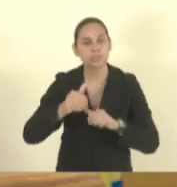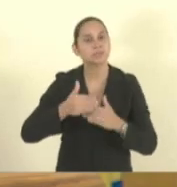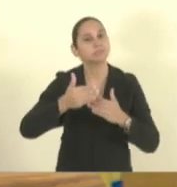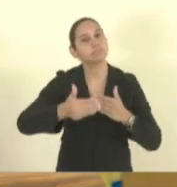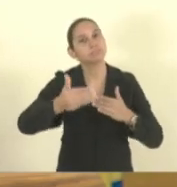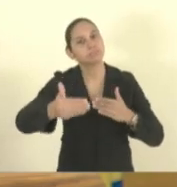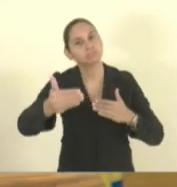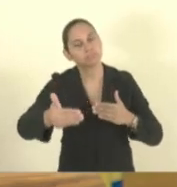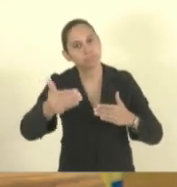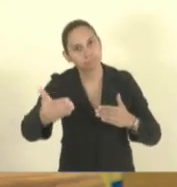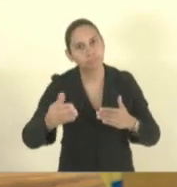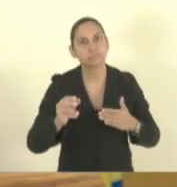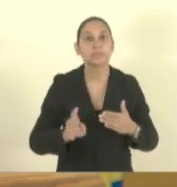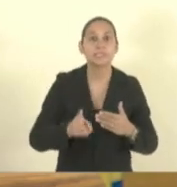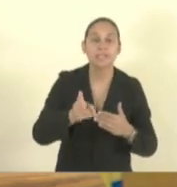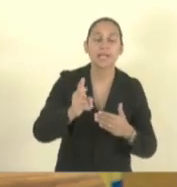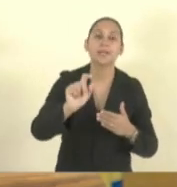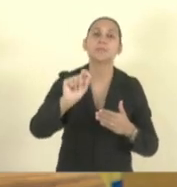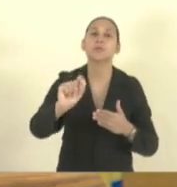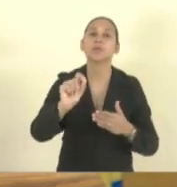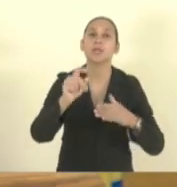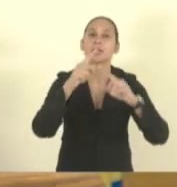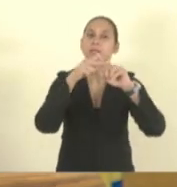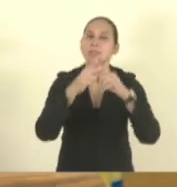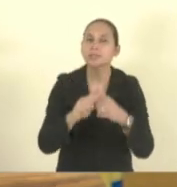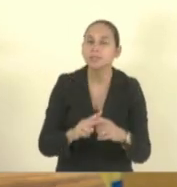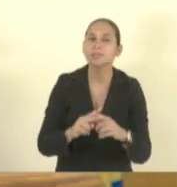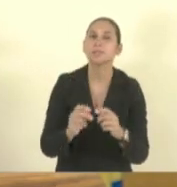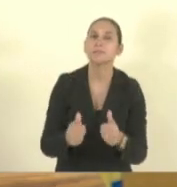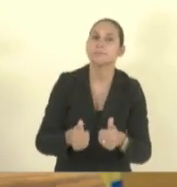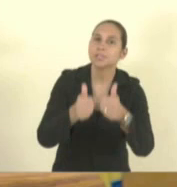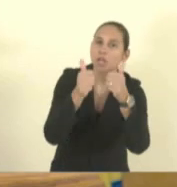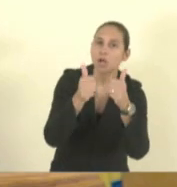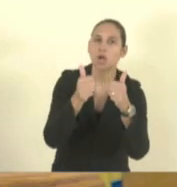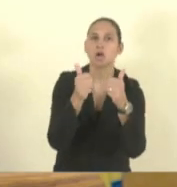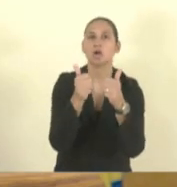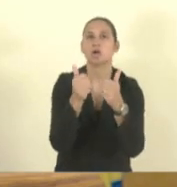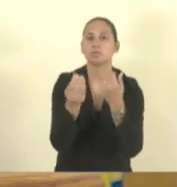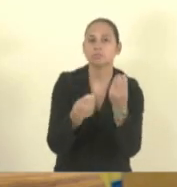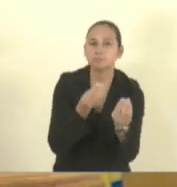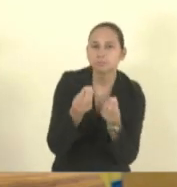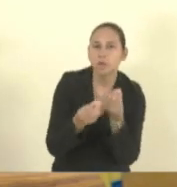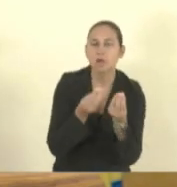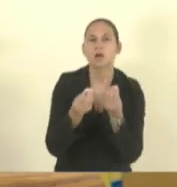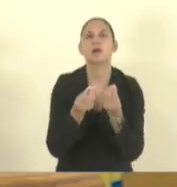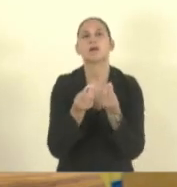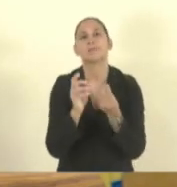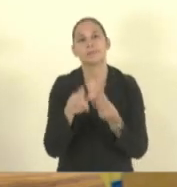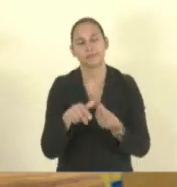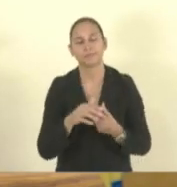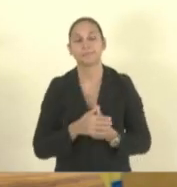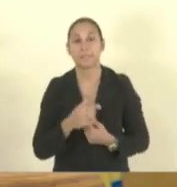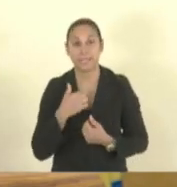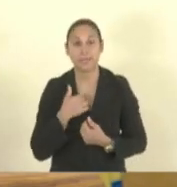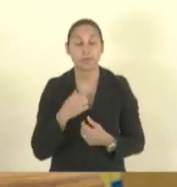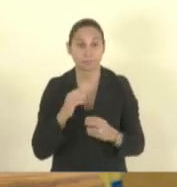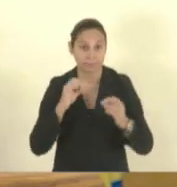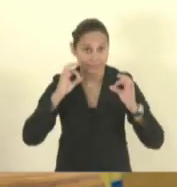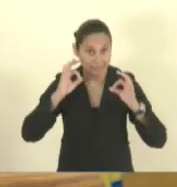sempre sempre com melhoria não apenas mudança por mudanças eu tenho absoluta certeza